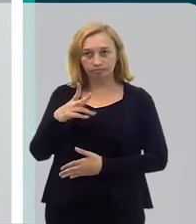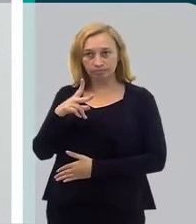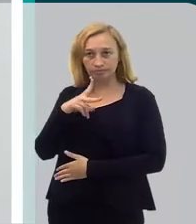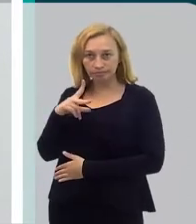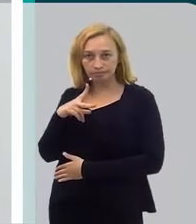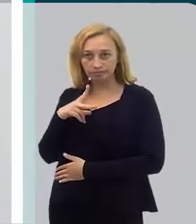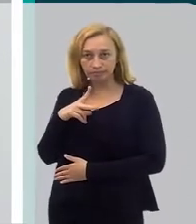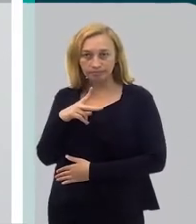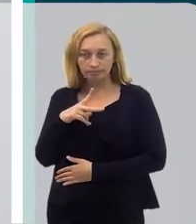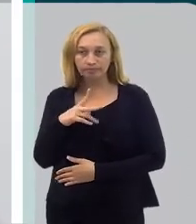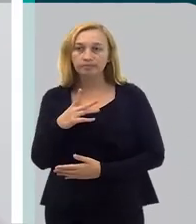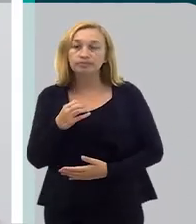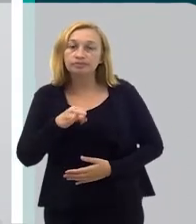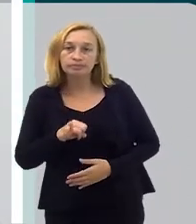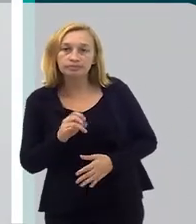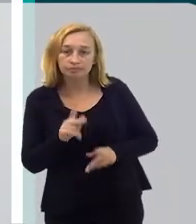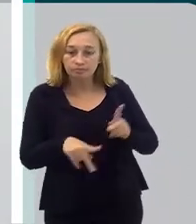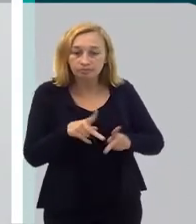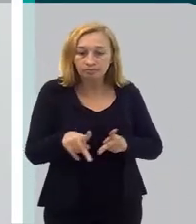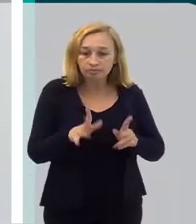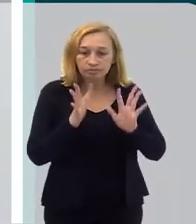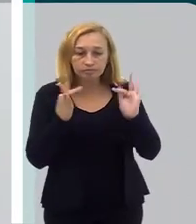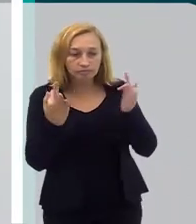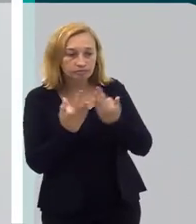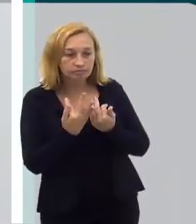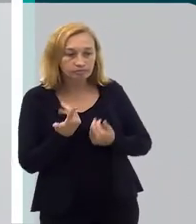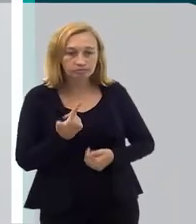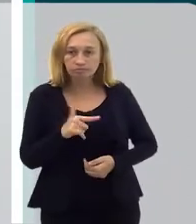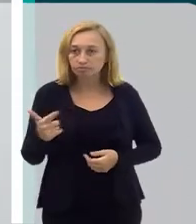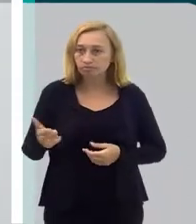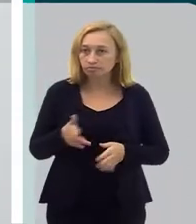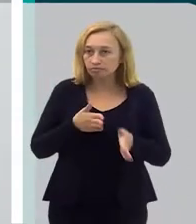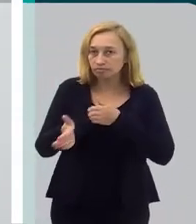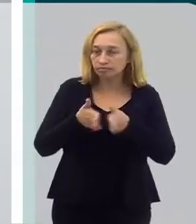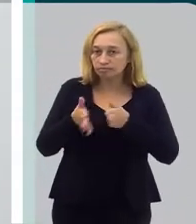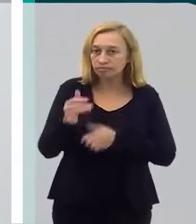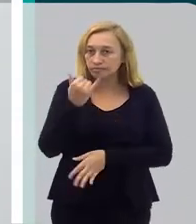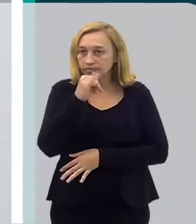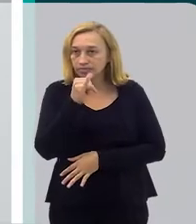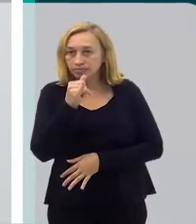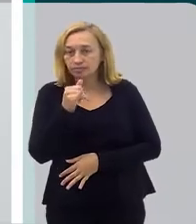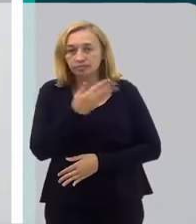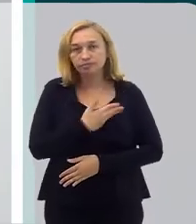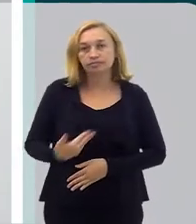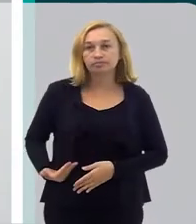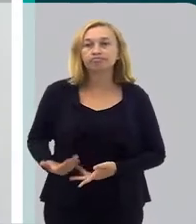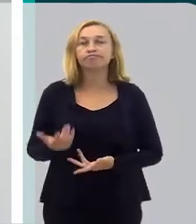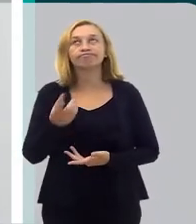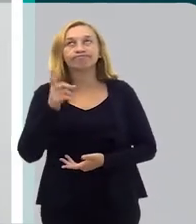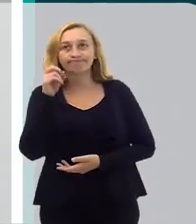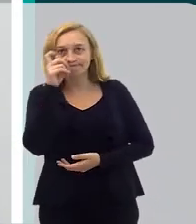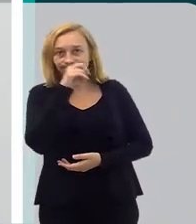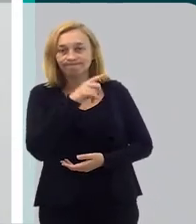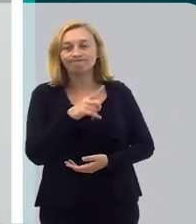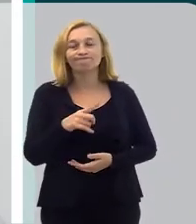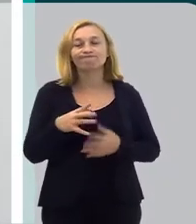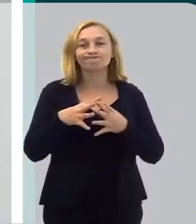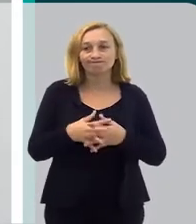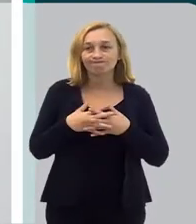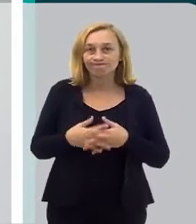mas se a população, se a família não tem condições de ter acesso a esses insumos, realmente fica extremamente